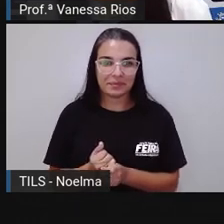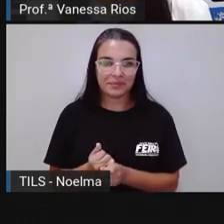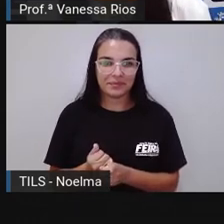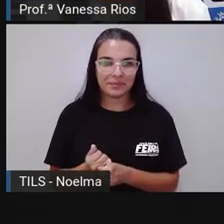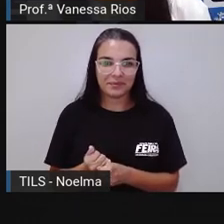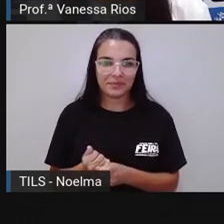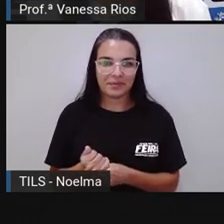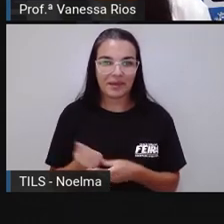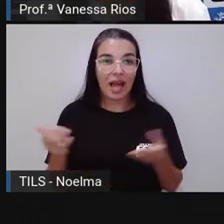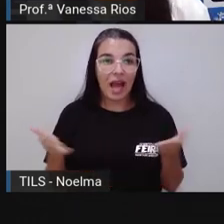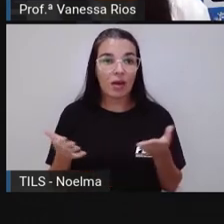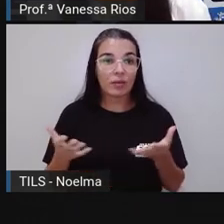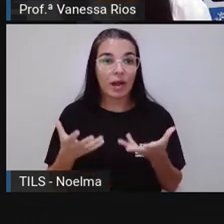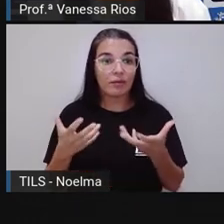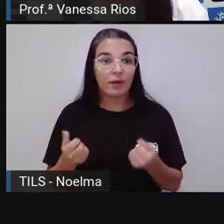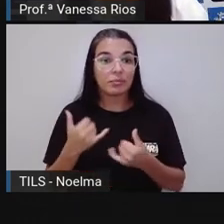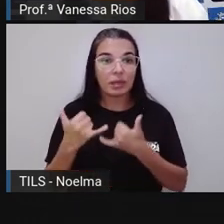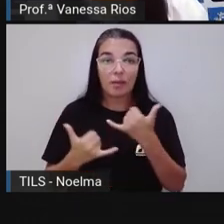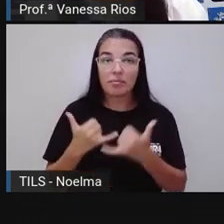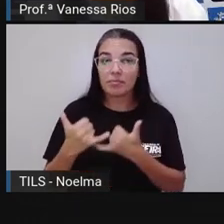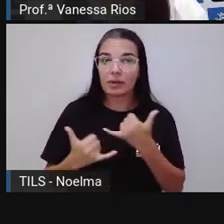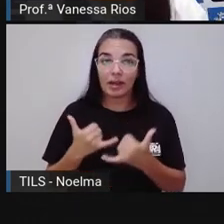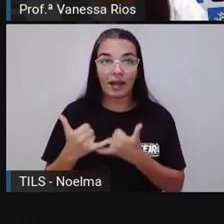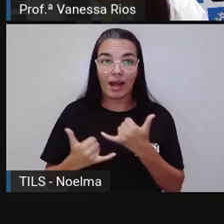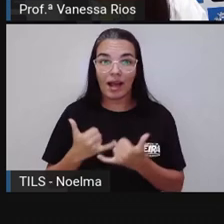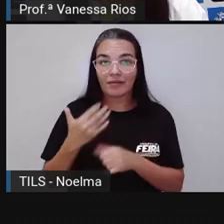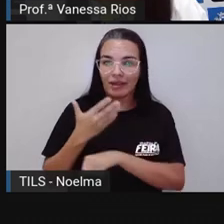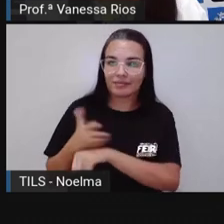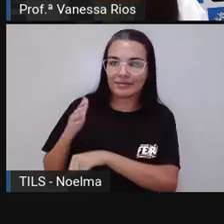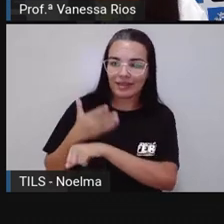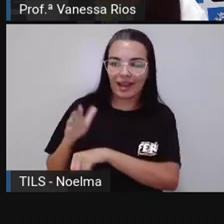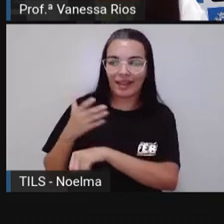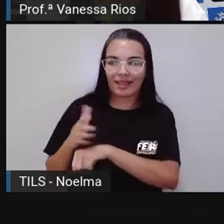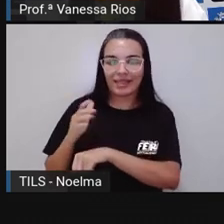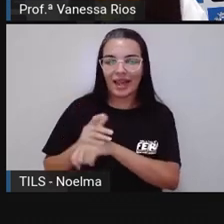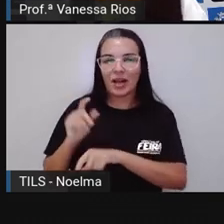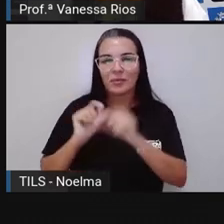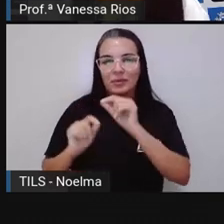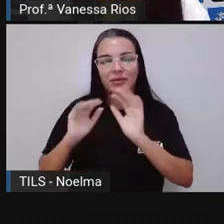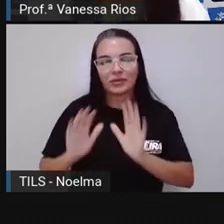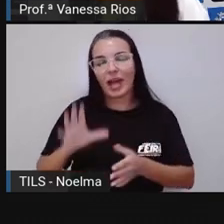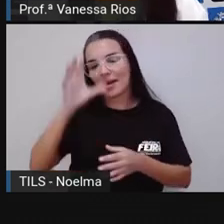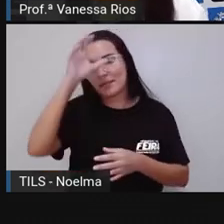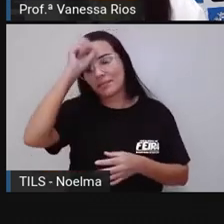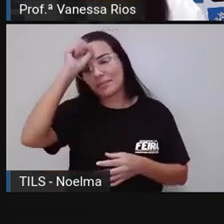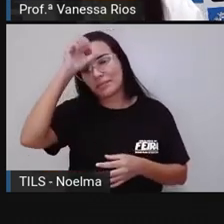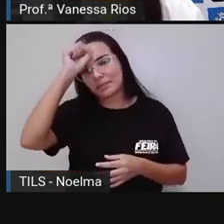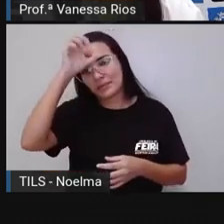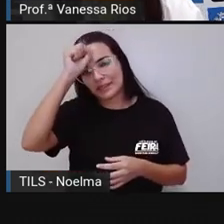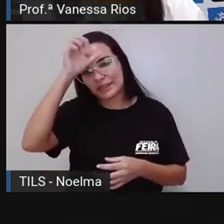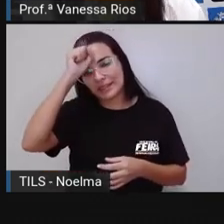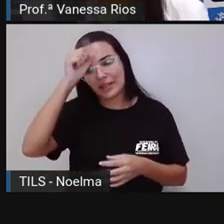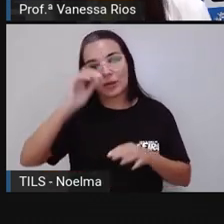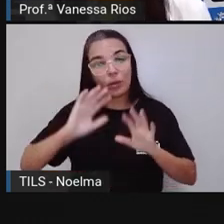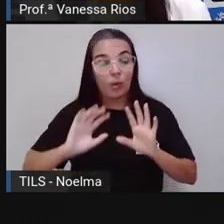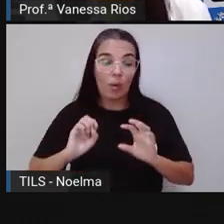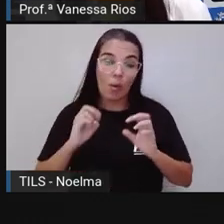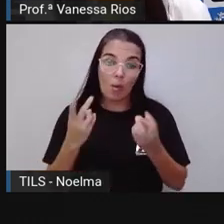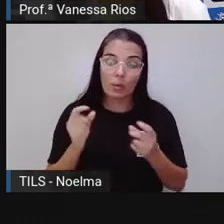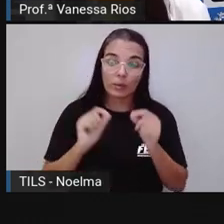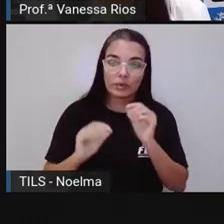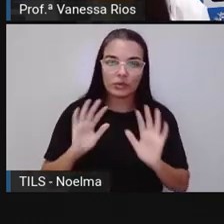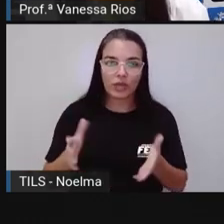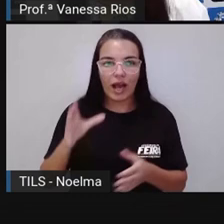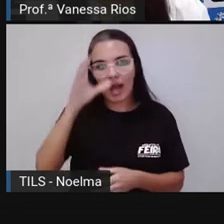E aí a gente vem pro nosso jogo, né? Treinar aquilo que a gente já está aprendendo ou aquilo que a gente já aprendeu.